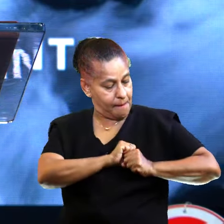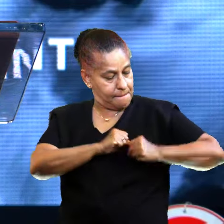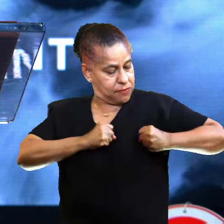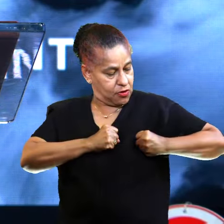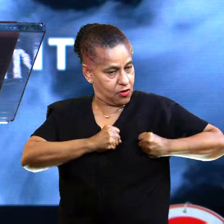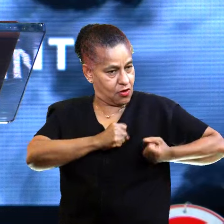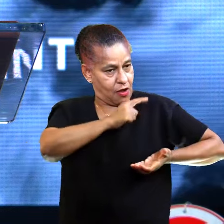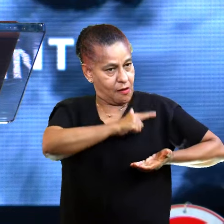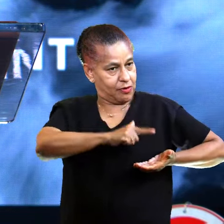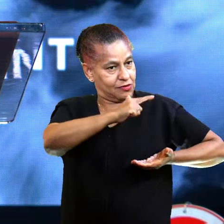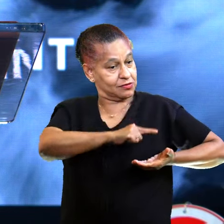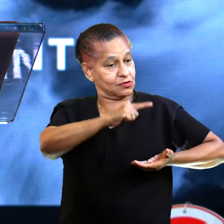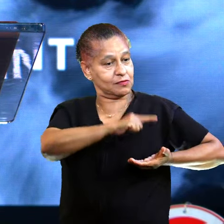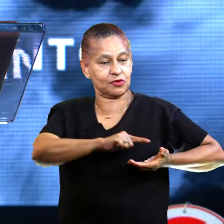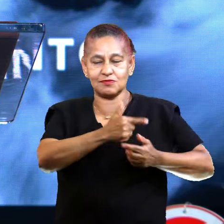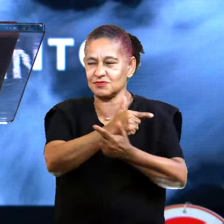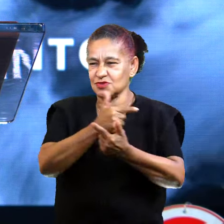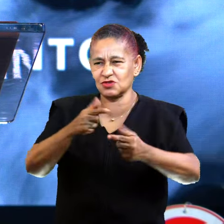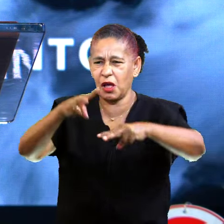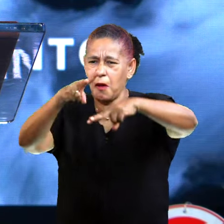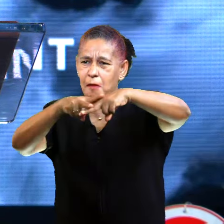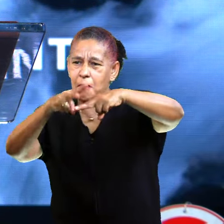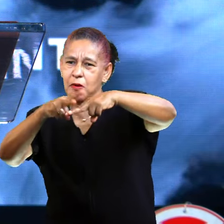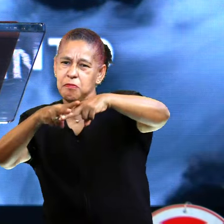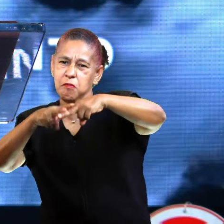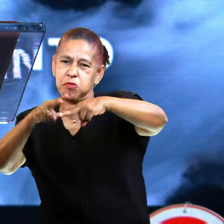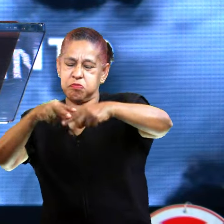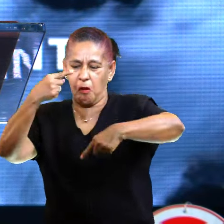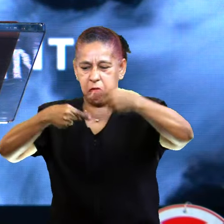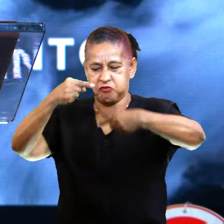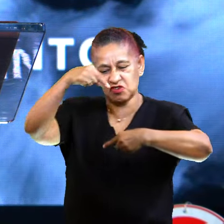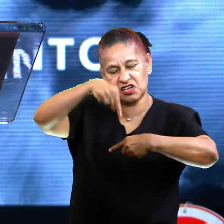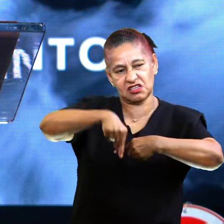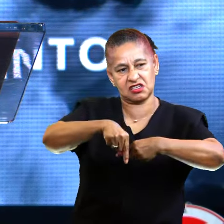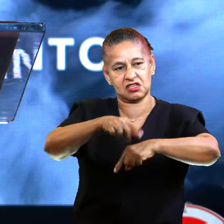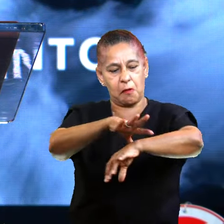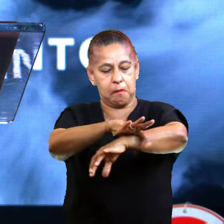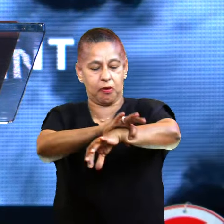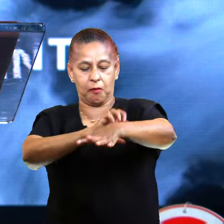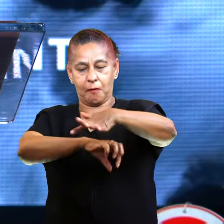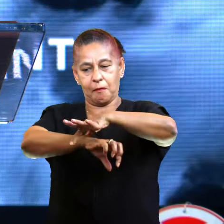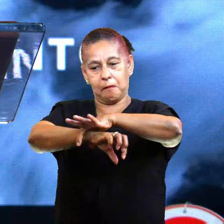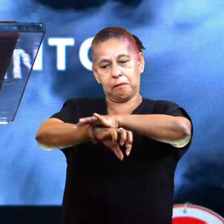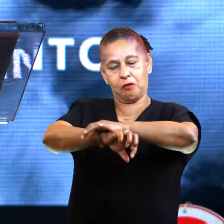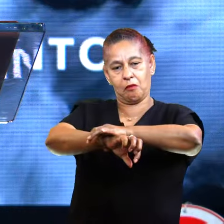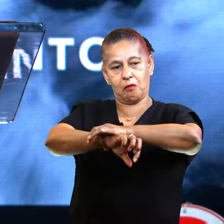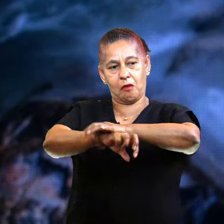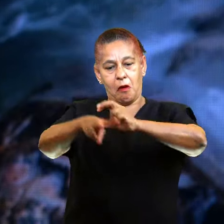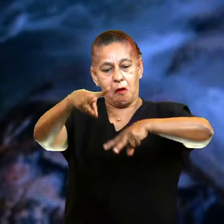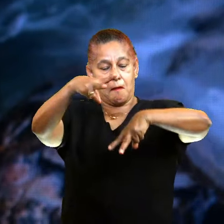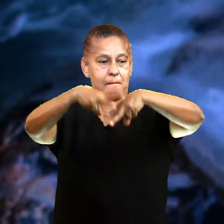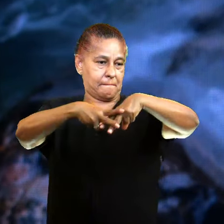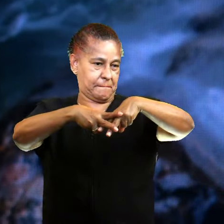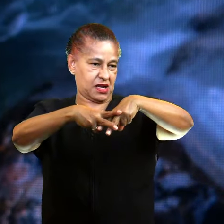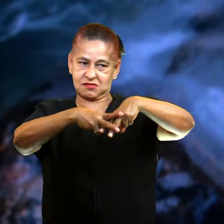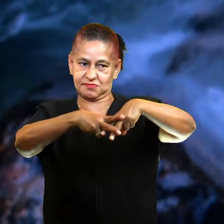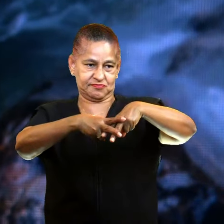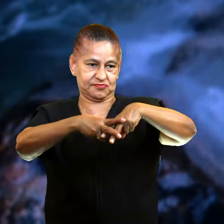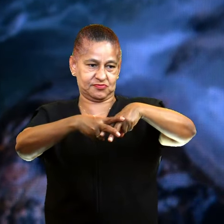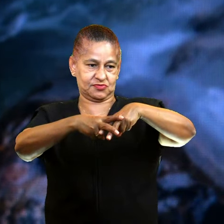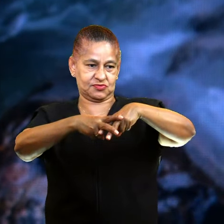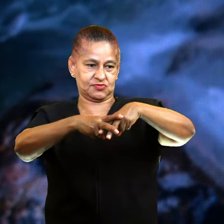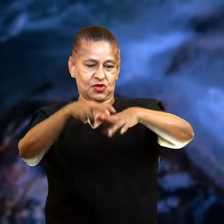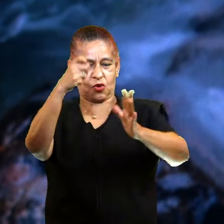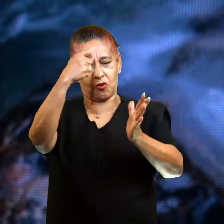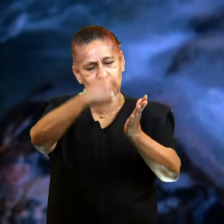Não há sistema prisional que tente conter o homem com as suas grades, com a punição, com a